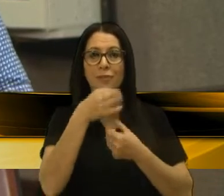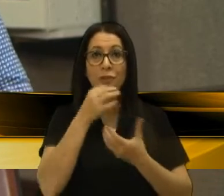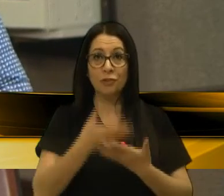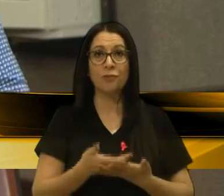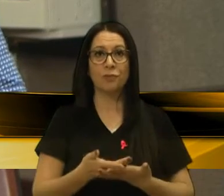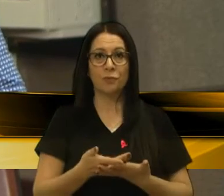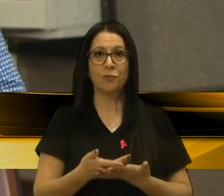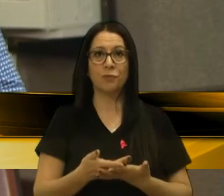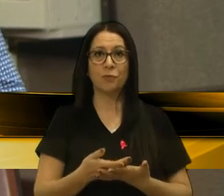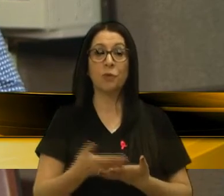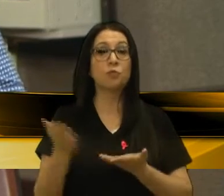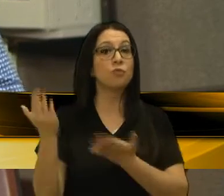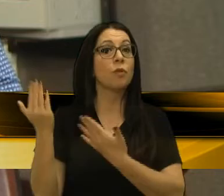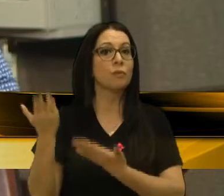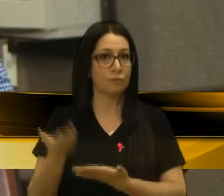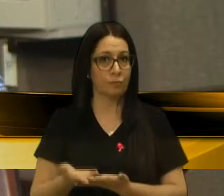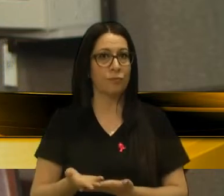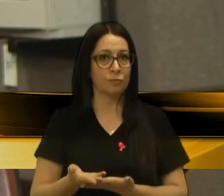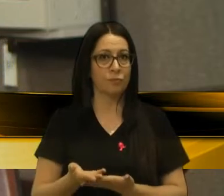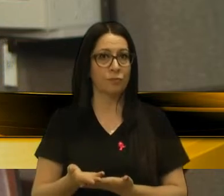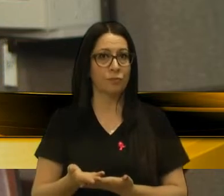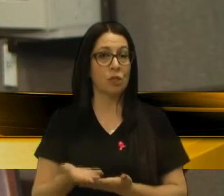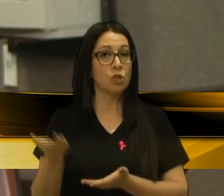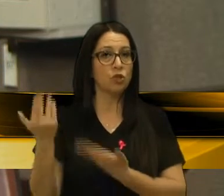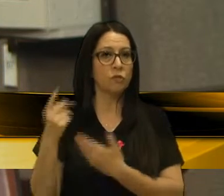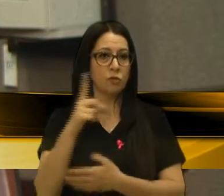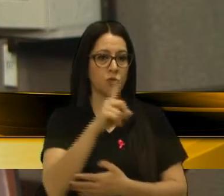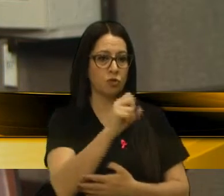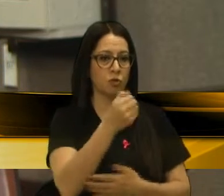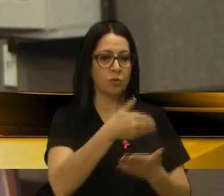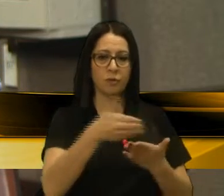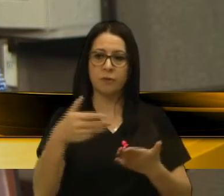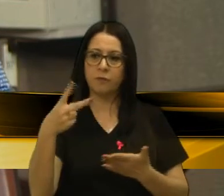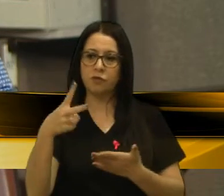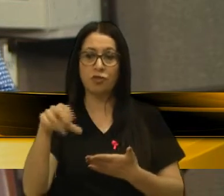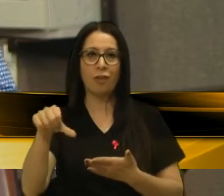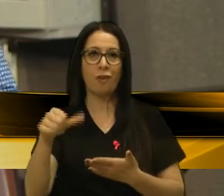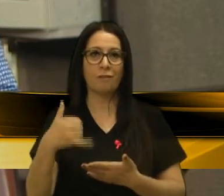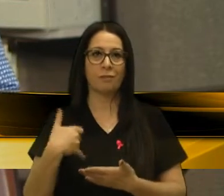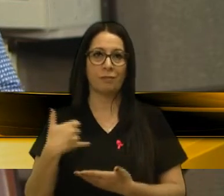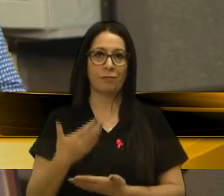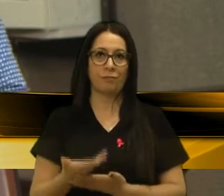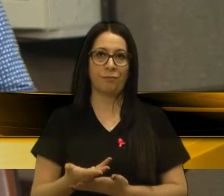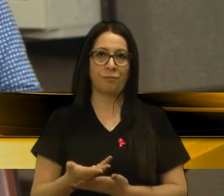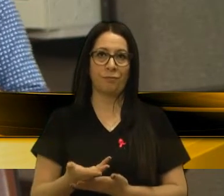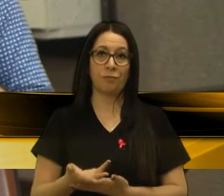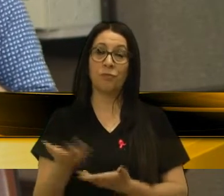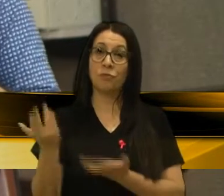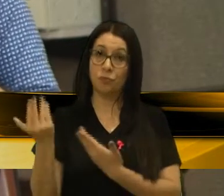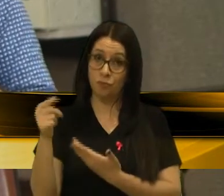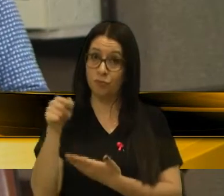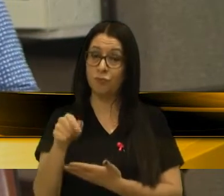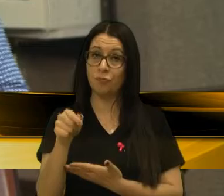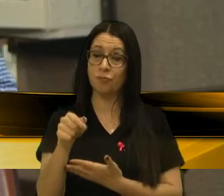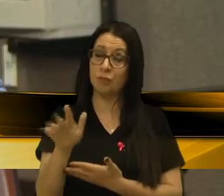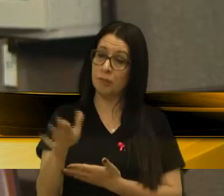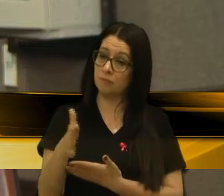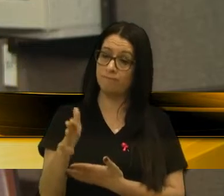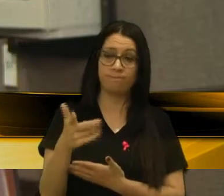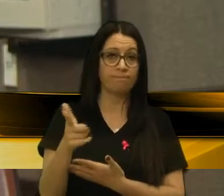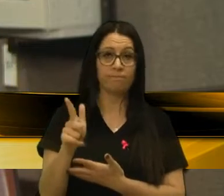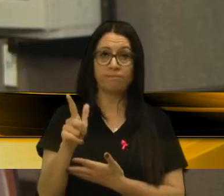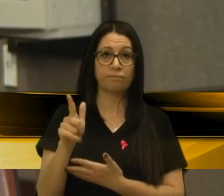do Sul são jovens. São jovens de 18 a 29 anos. Jovens esses que talvez não